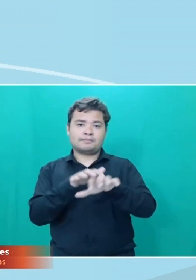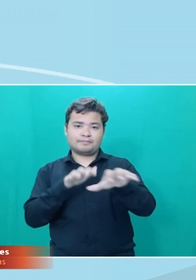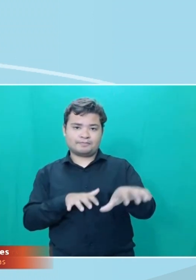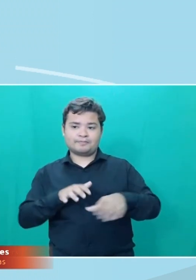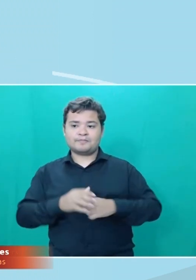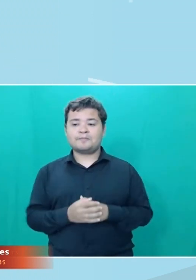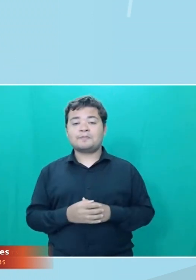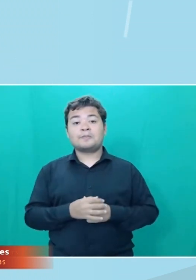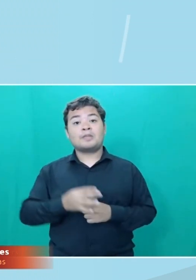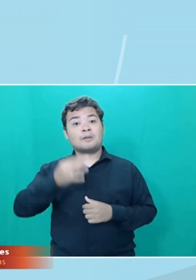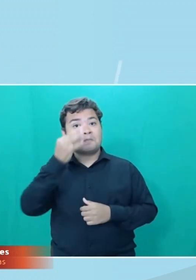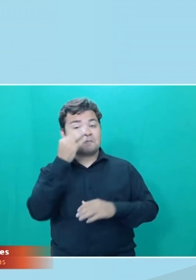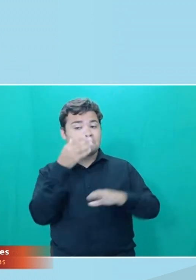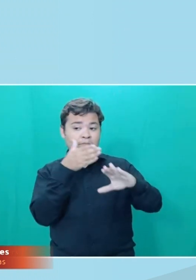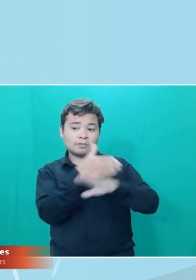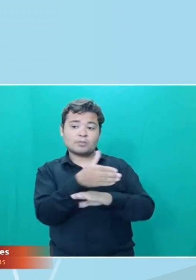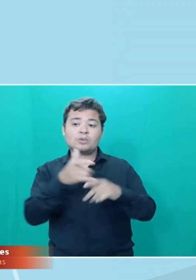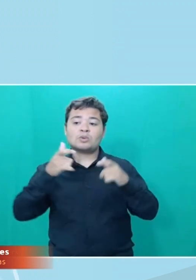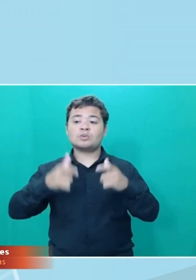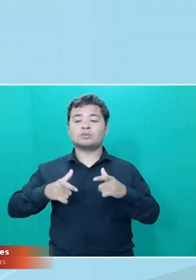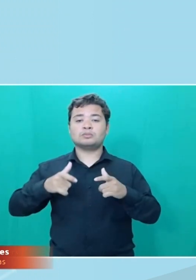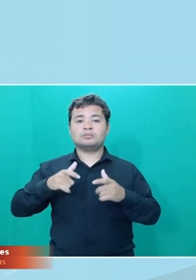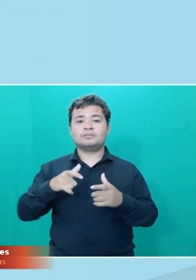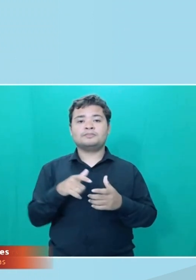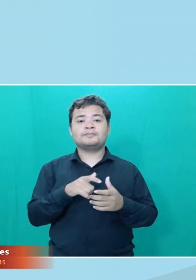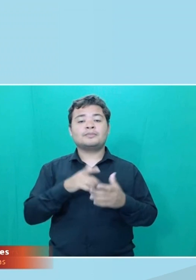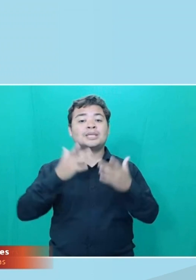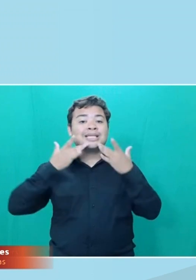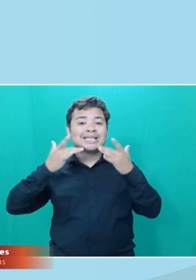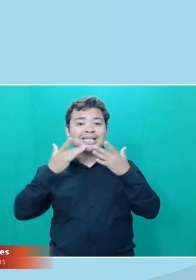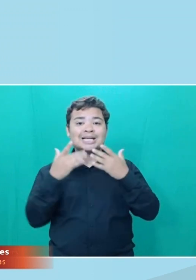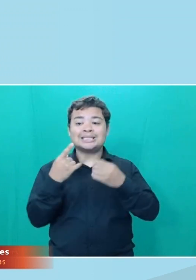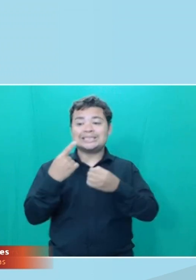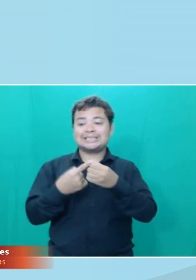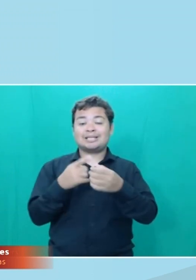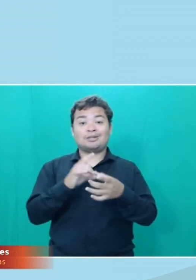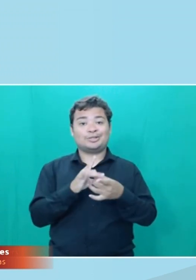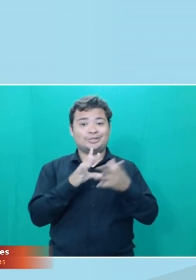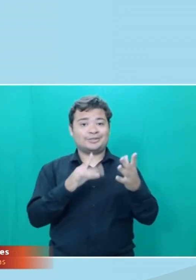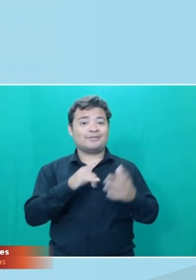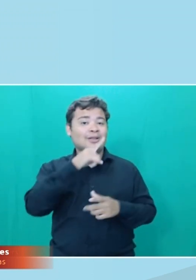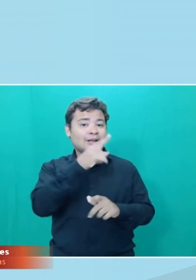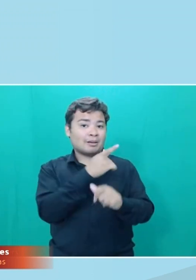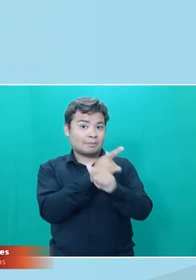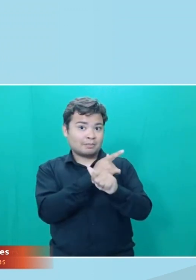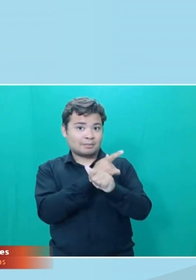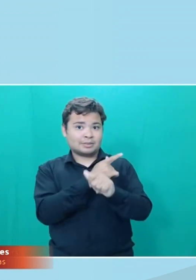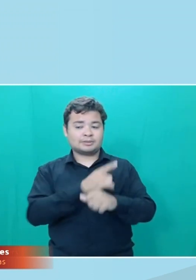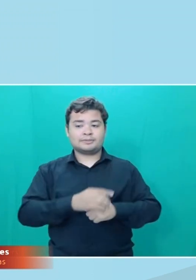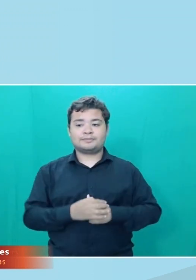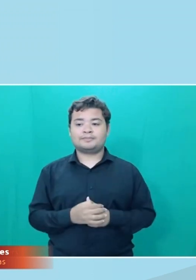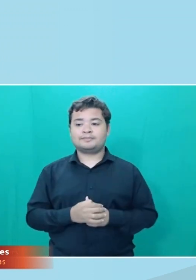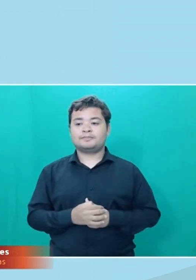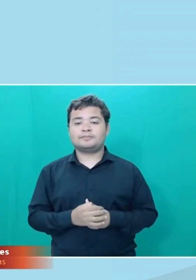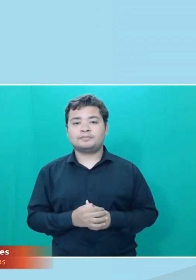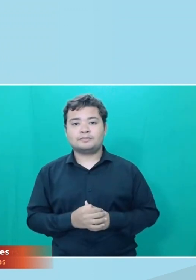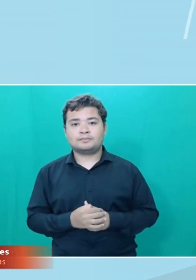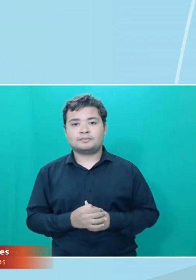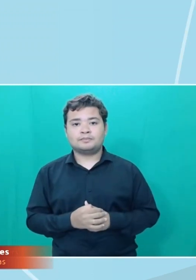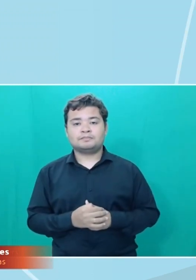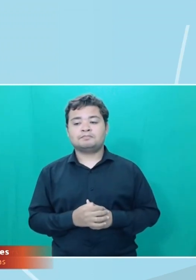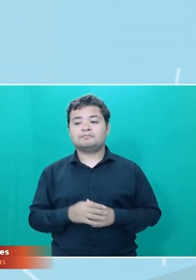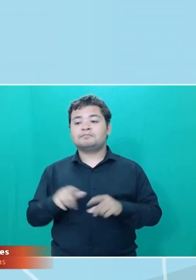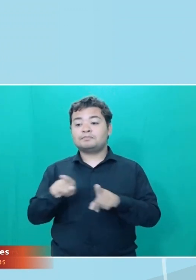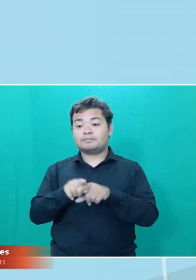presenciais acontecem no Teatro Cidade Livre, lá em Aparecida de Goiânia. Para finalizar, uma